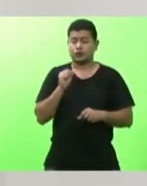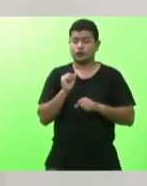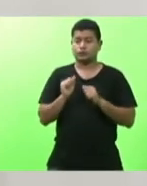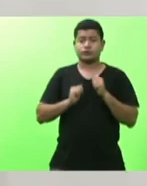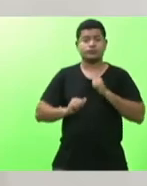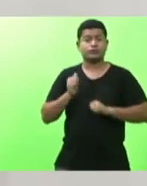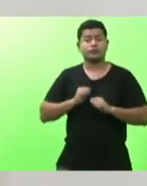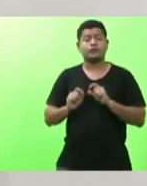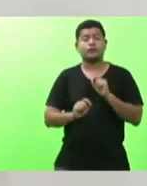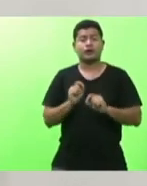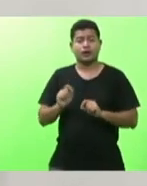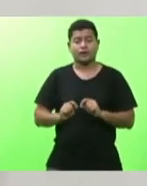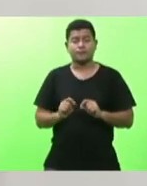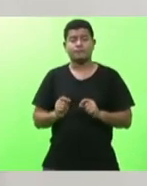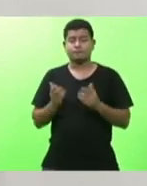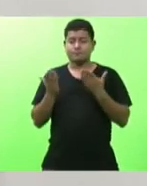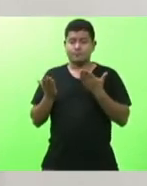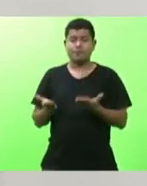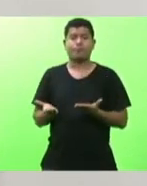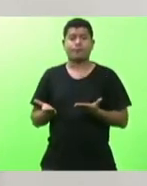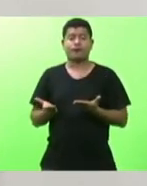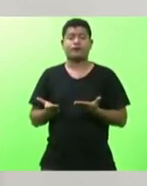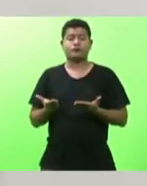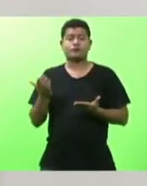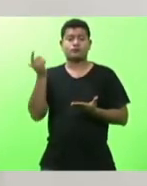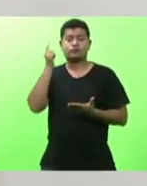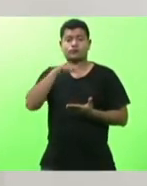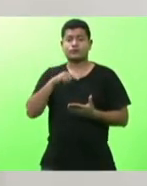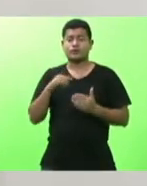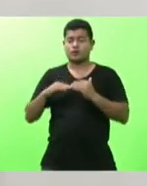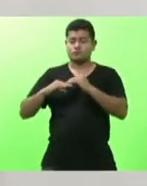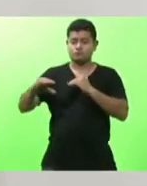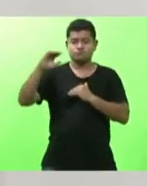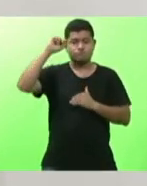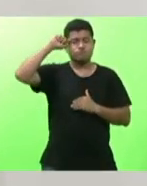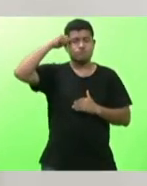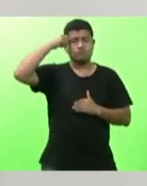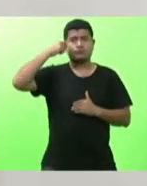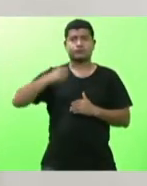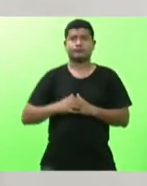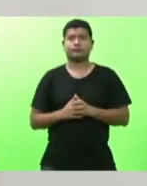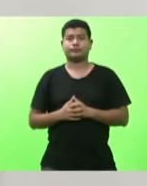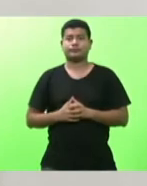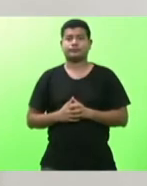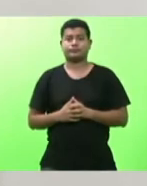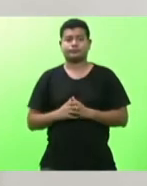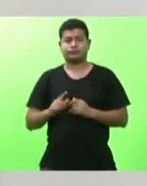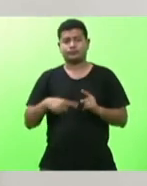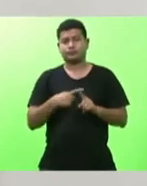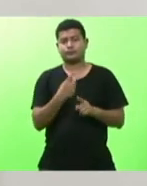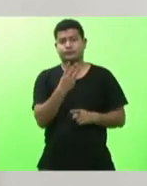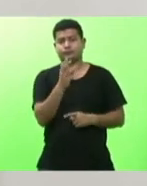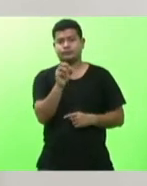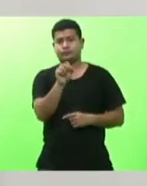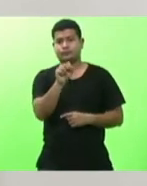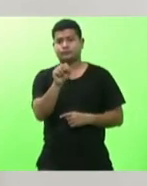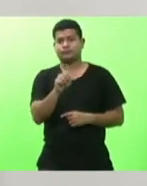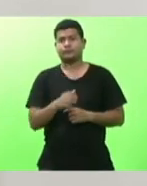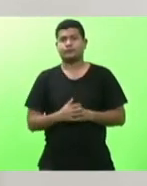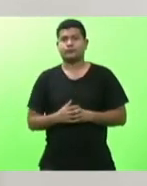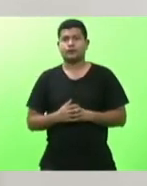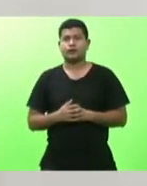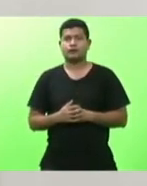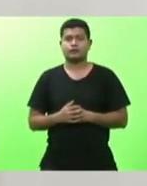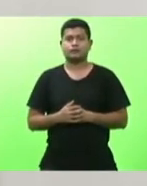ao longo deste ano possamos encaminhar para a pavimentação mais 30 segundos deputados peço mais 2 minutos